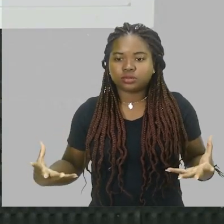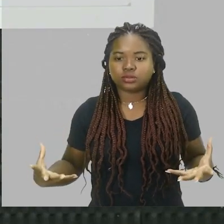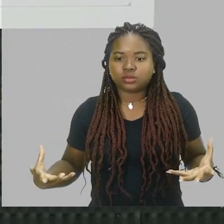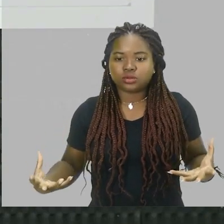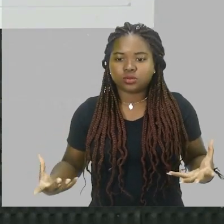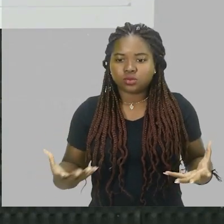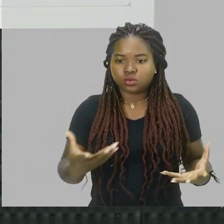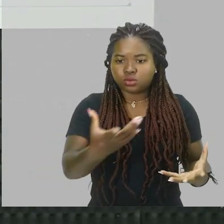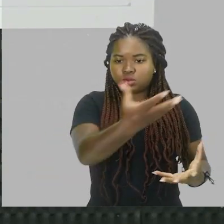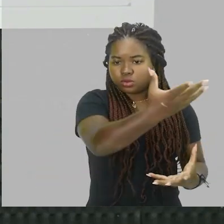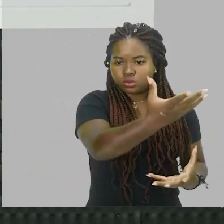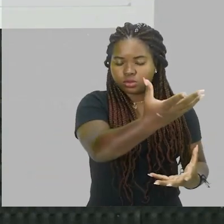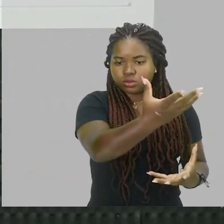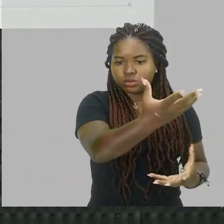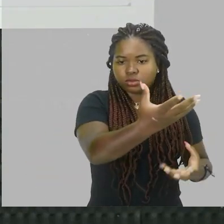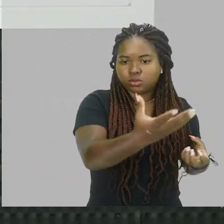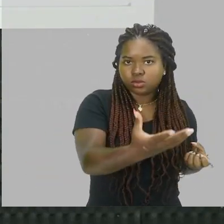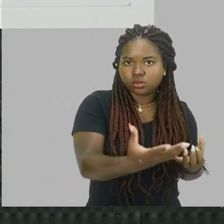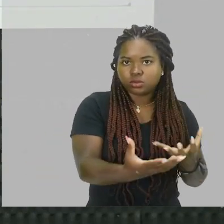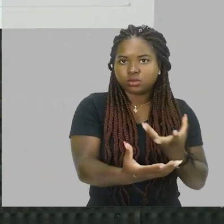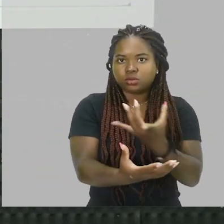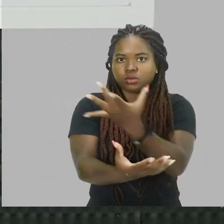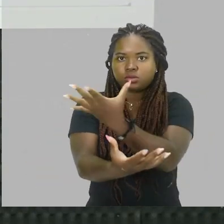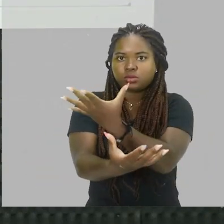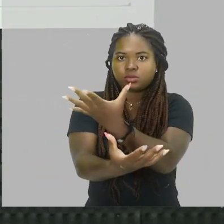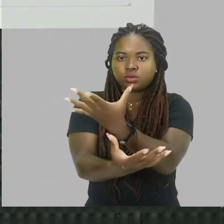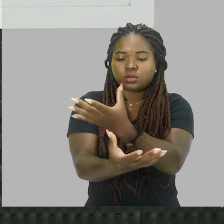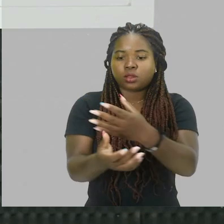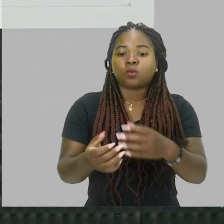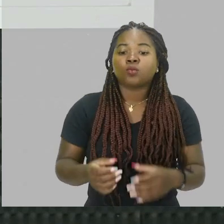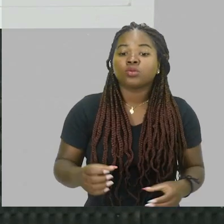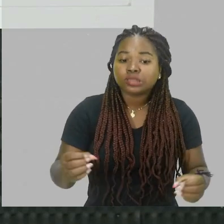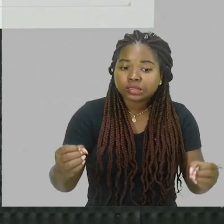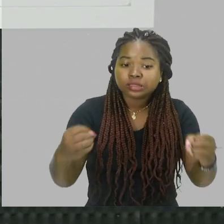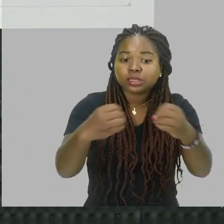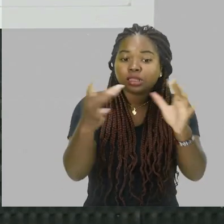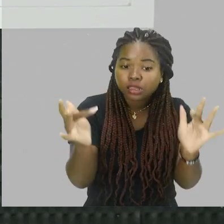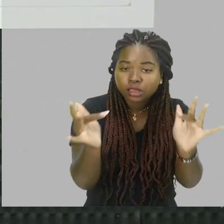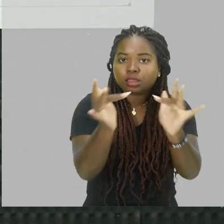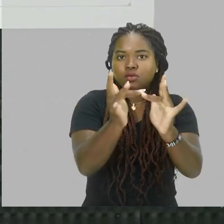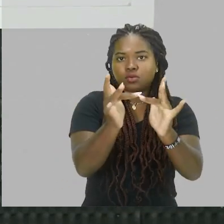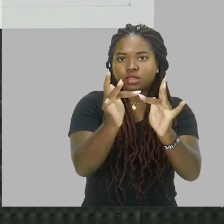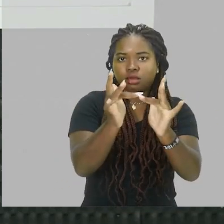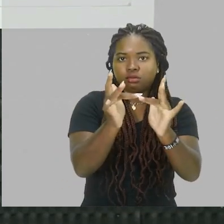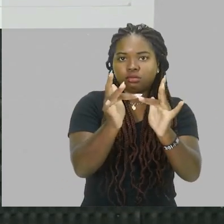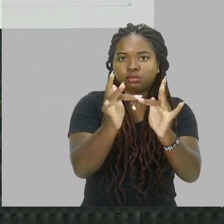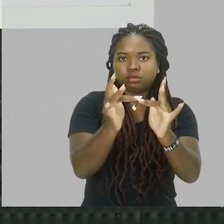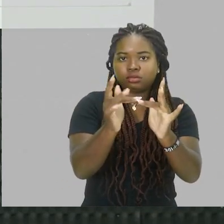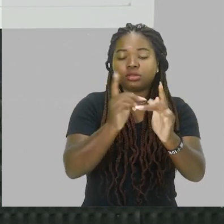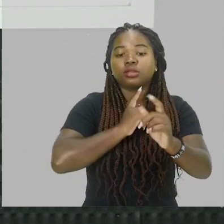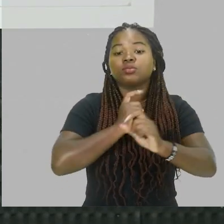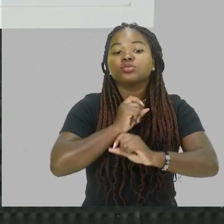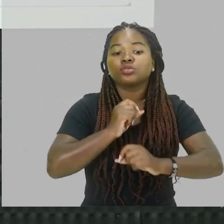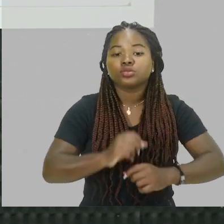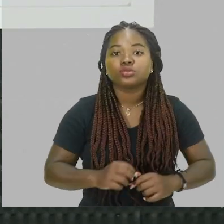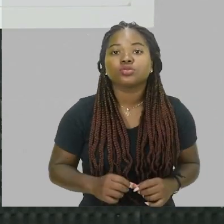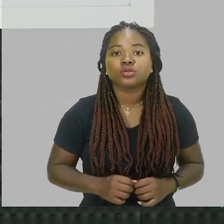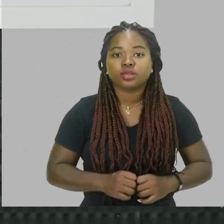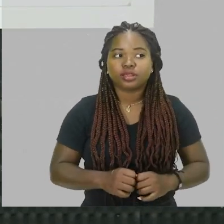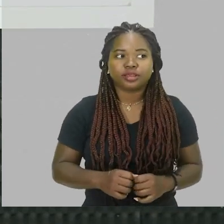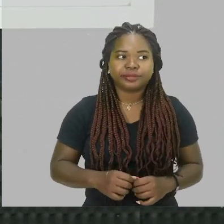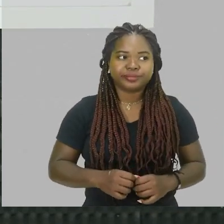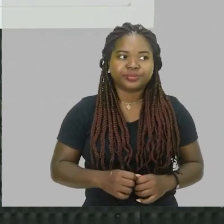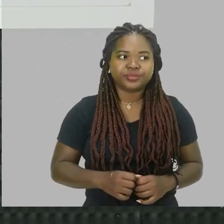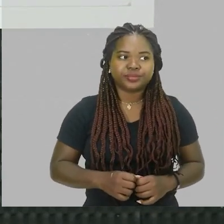certo? Quando eles se cruzam aqui neste ponto, nós vamos ter, né, a seguinte situação, né, esses